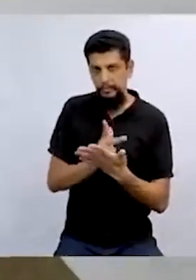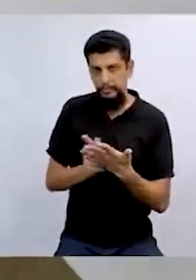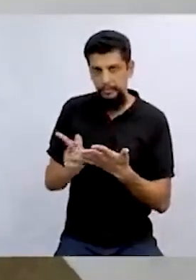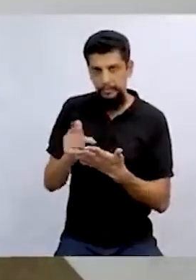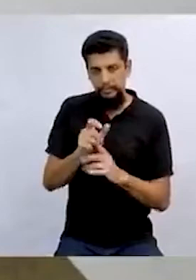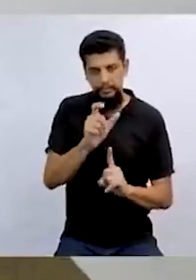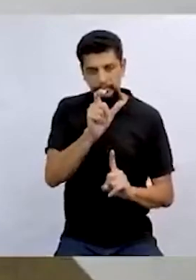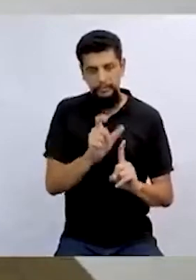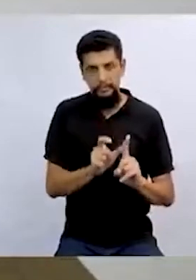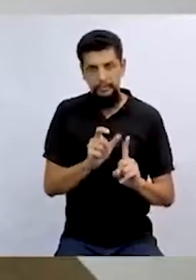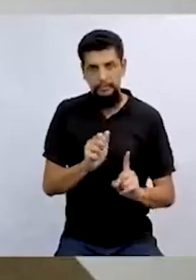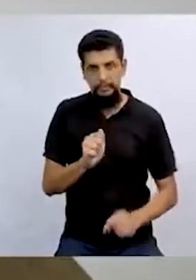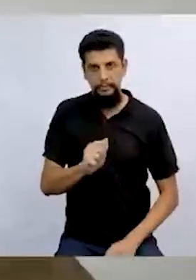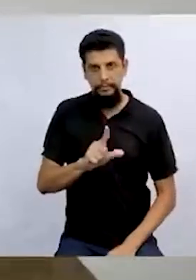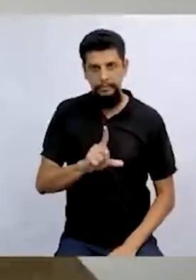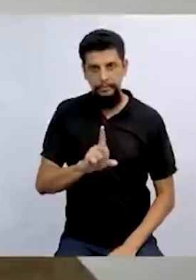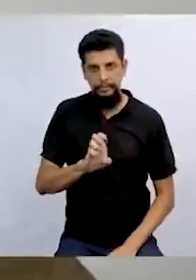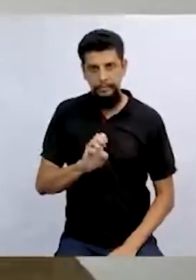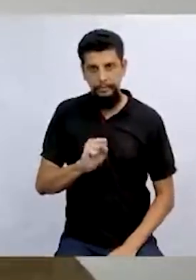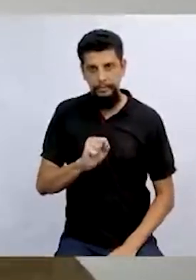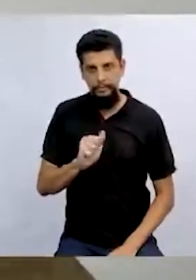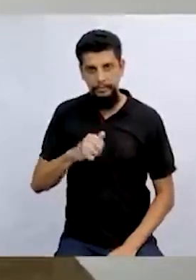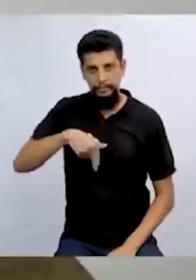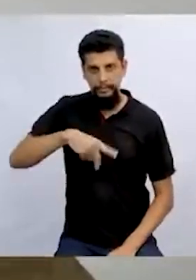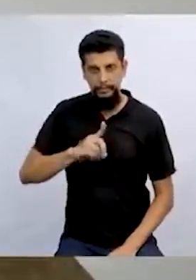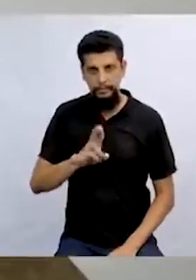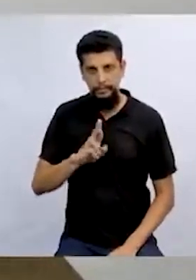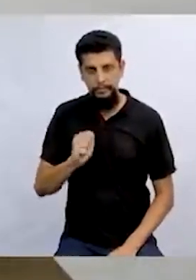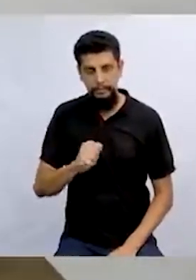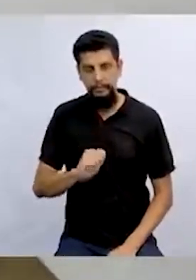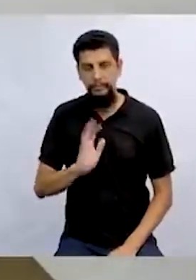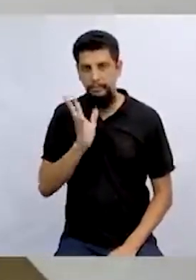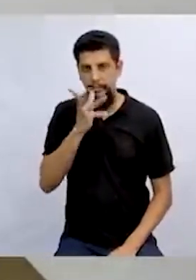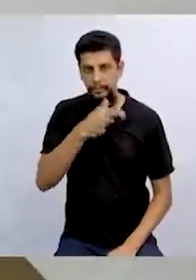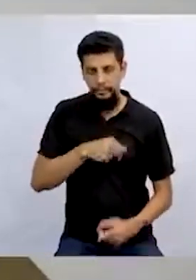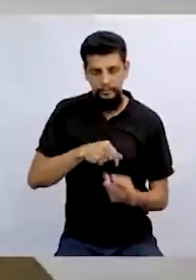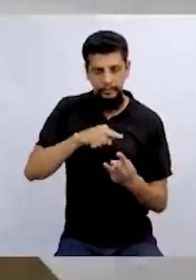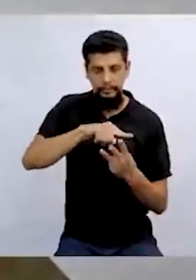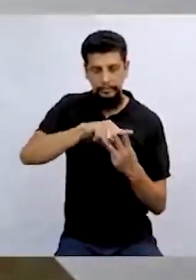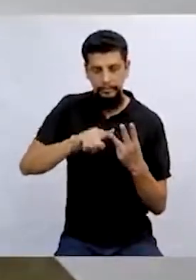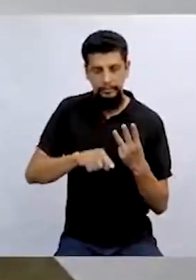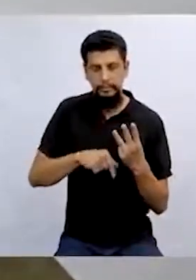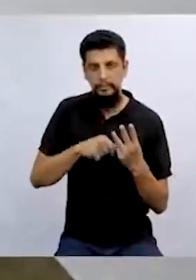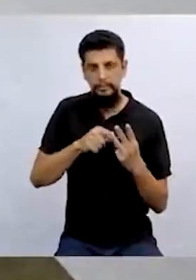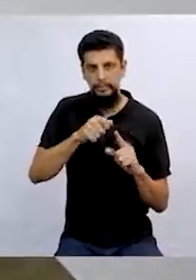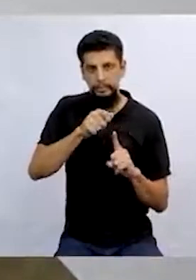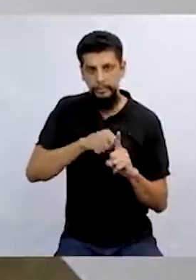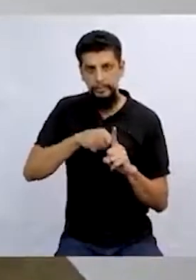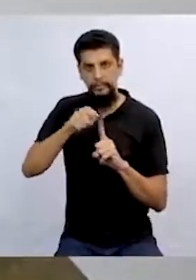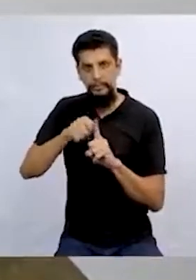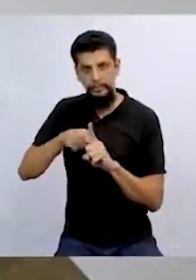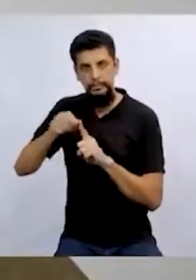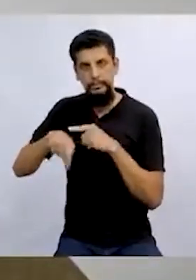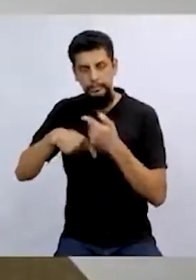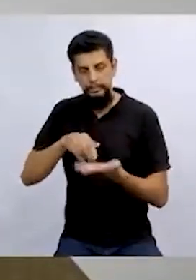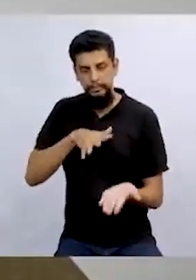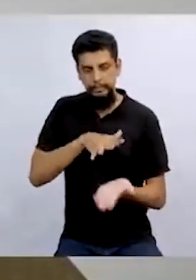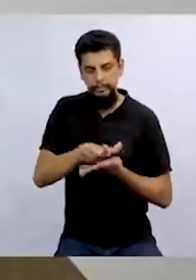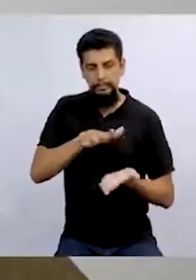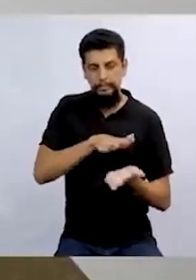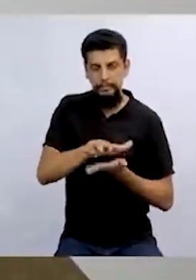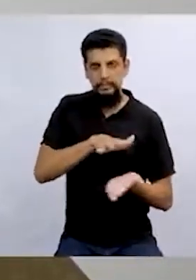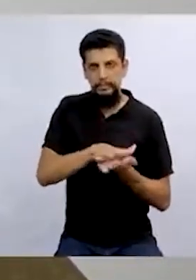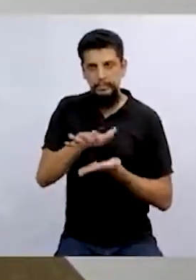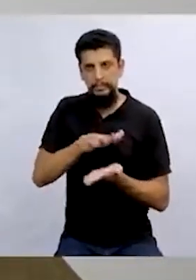Alessandra, e ela precisou de três meses para ilustrar. E aí depois que está escrito e ilustrado, o livro vai para a gráfica.